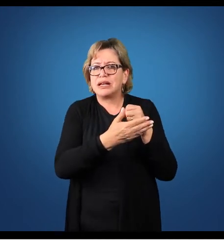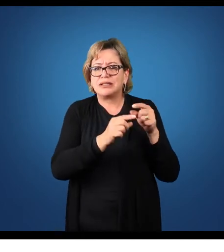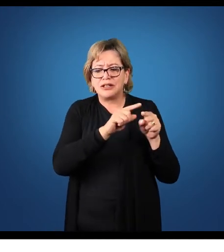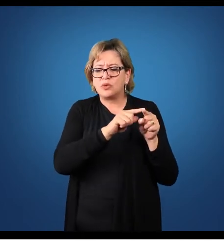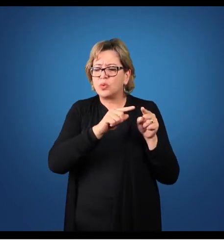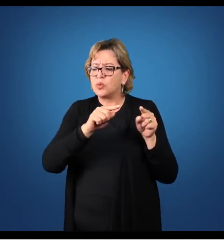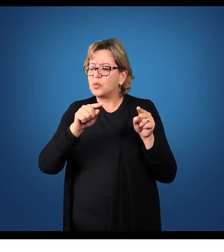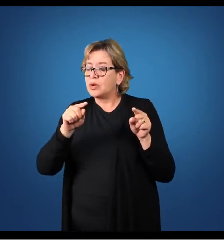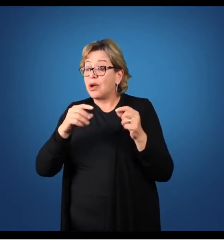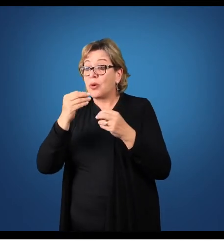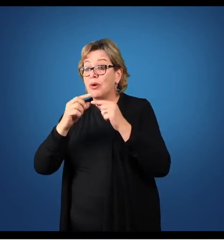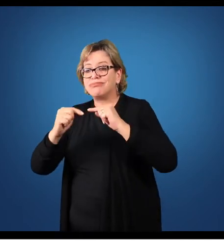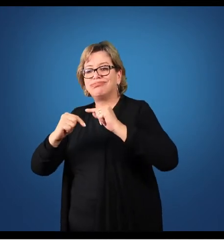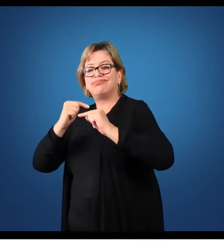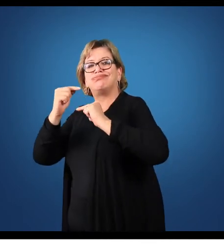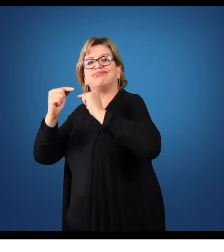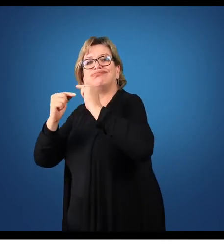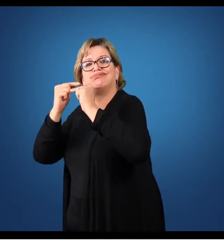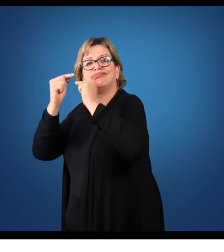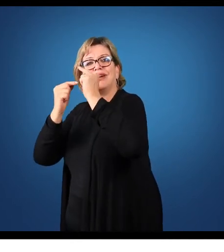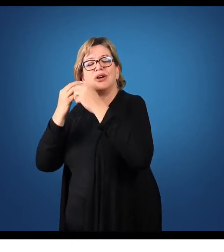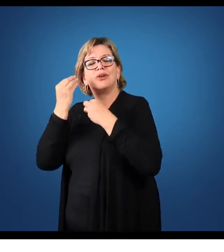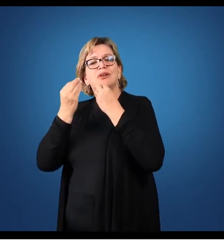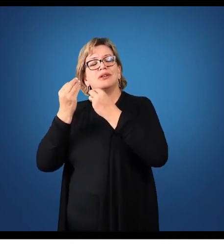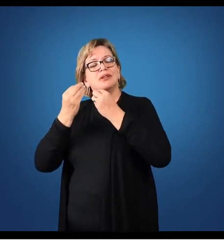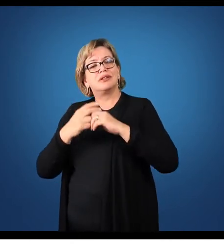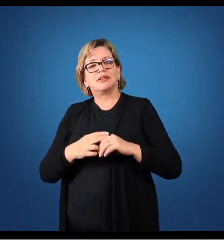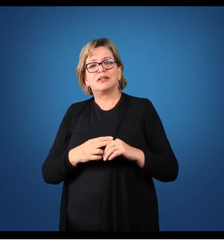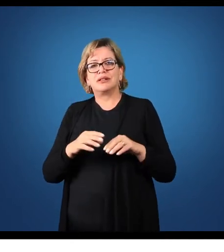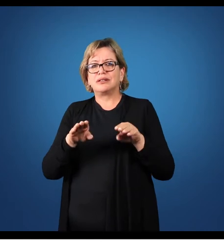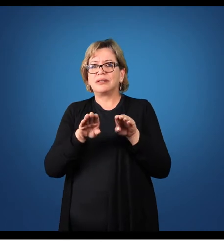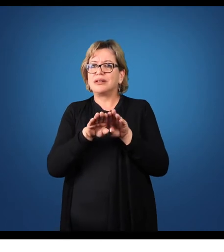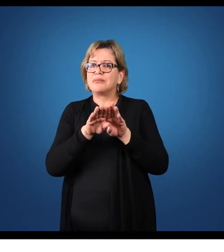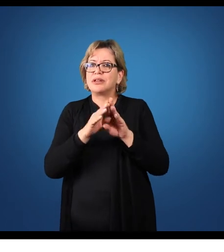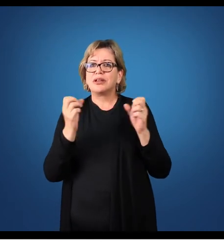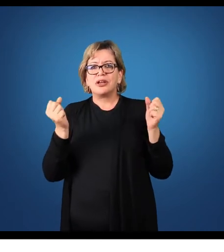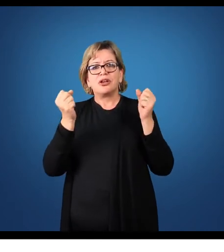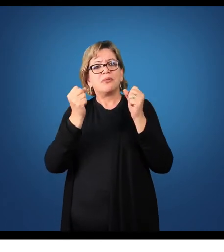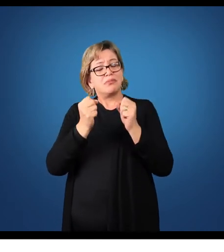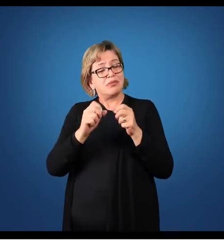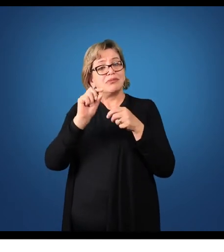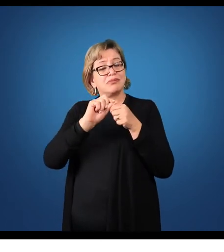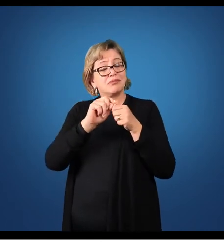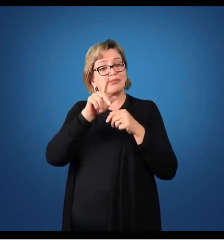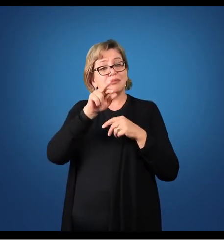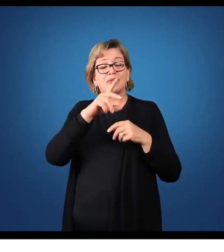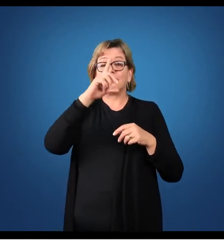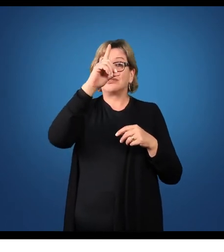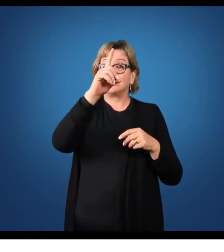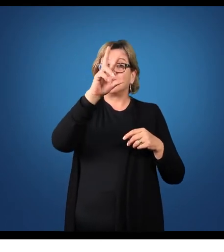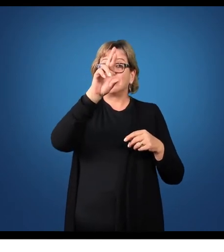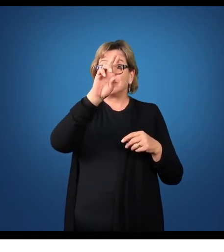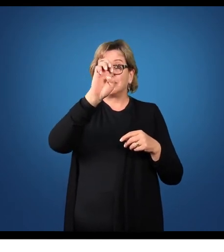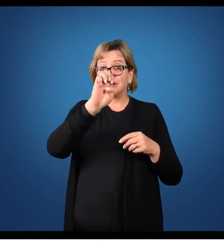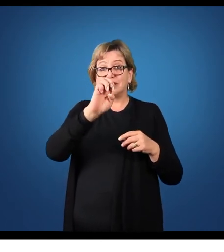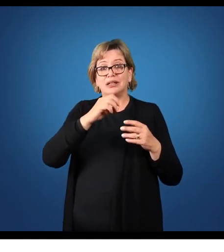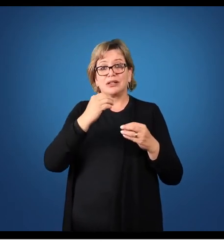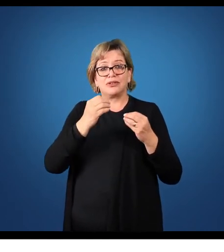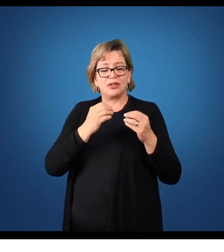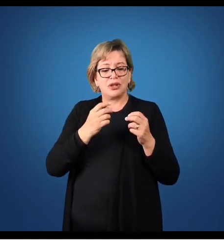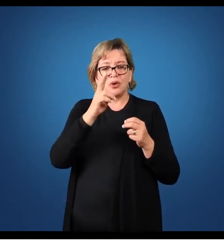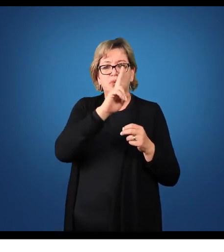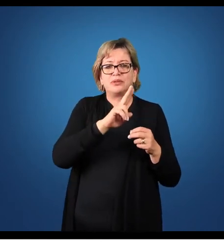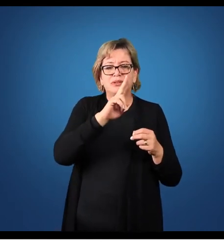e vendo as variações dos anos subsequentes. A mesma coisa se pode fazer na DRE. Põe a DRE de